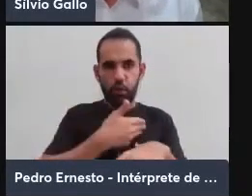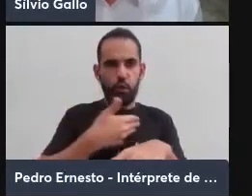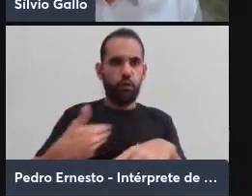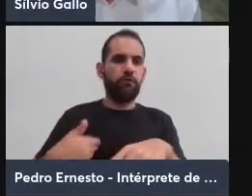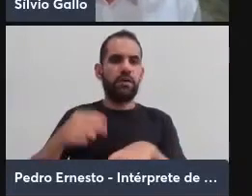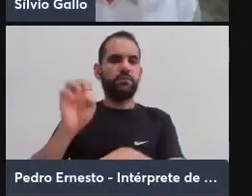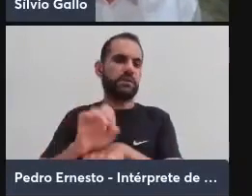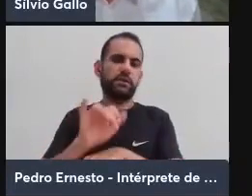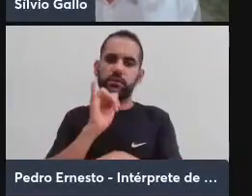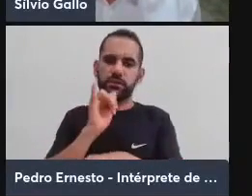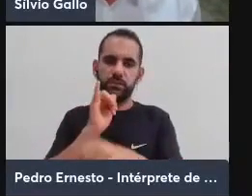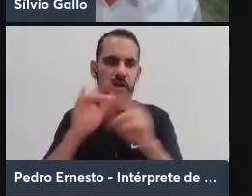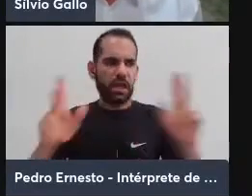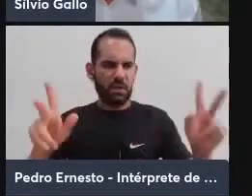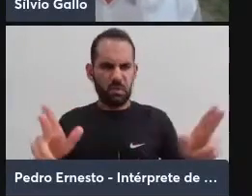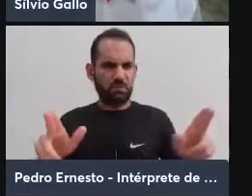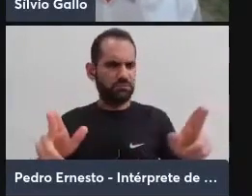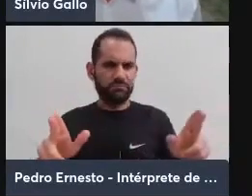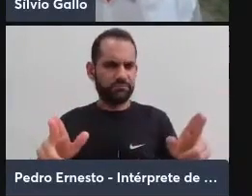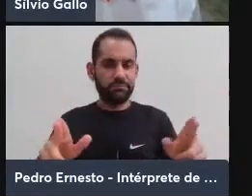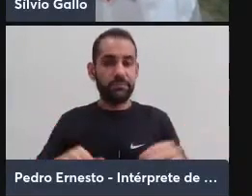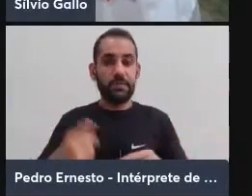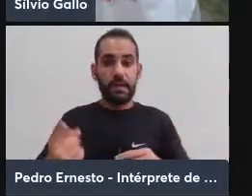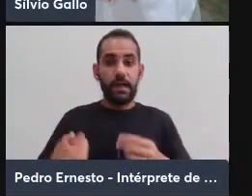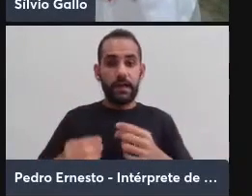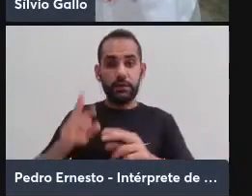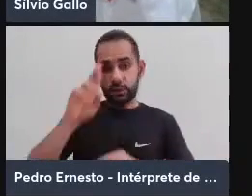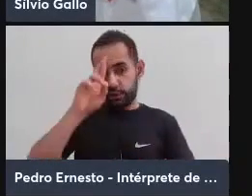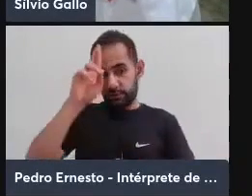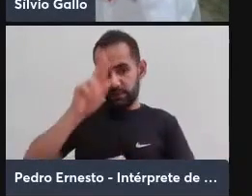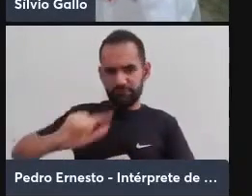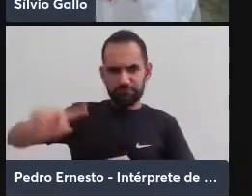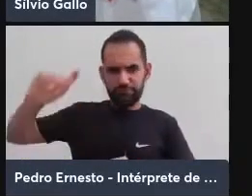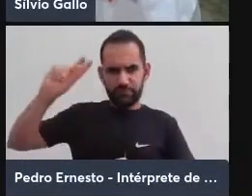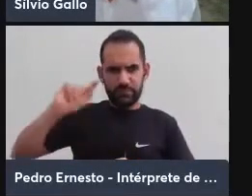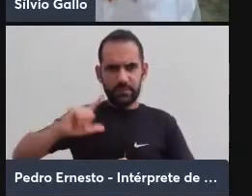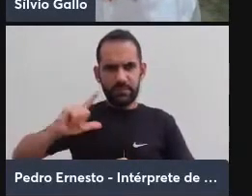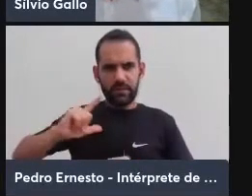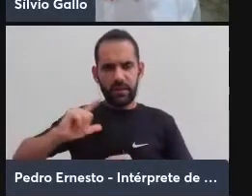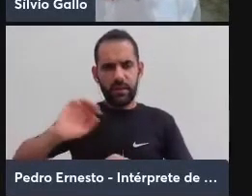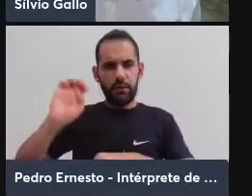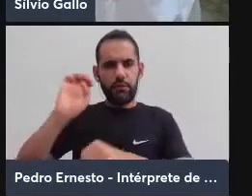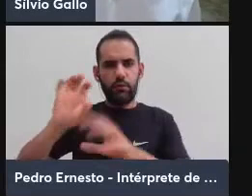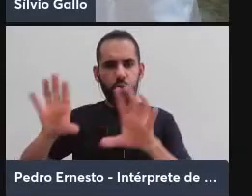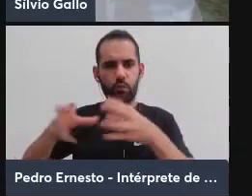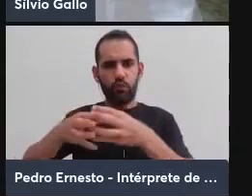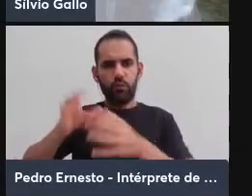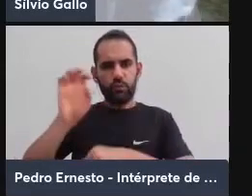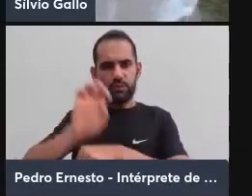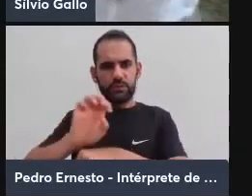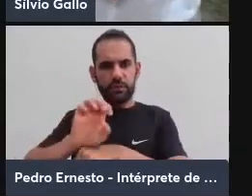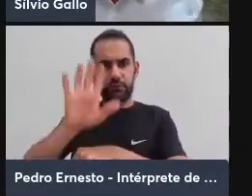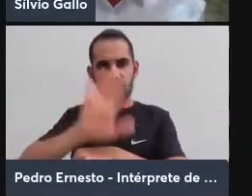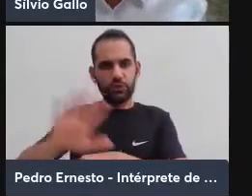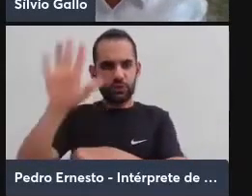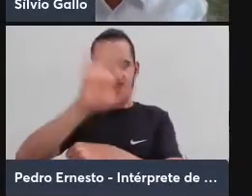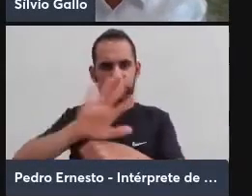Certamente, não é da chefia primitiva que se pode deduzir o aparelho estatal em geral. Então,